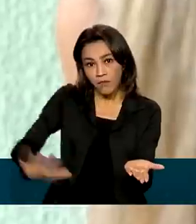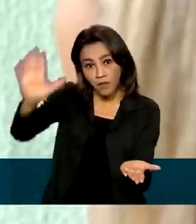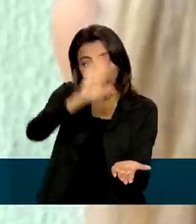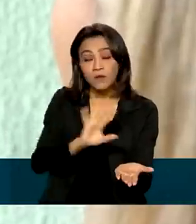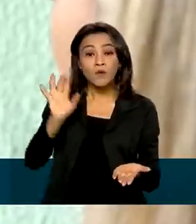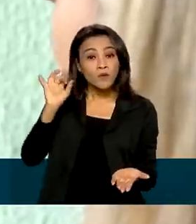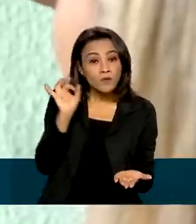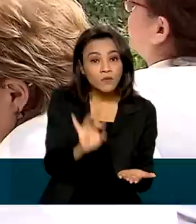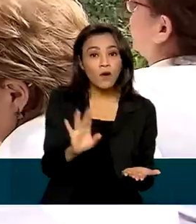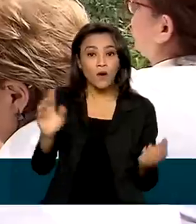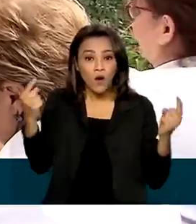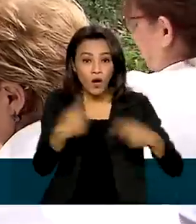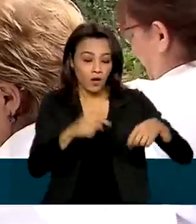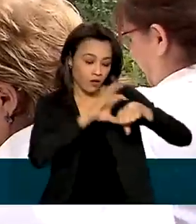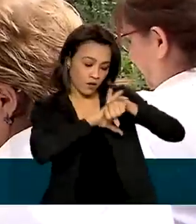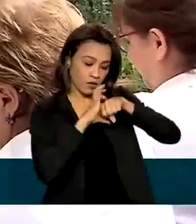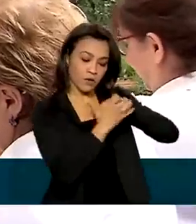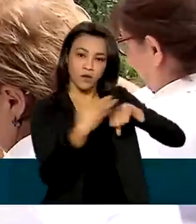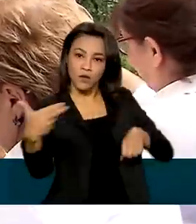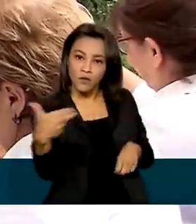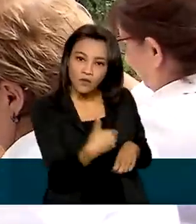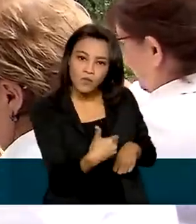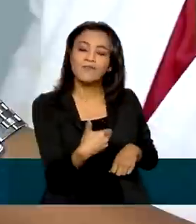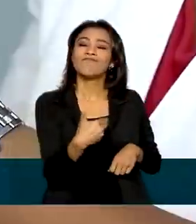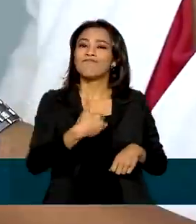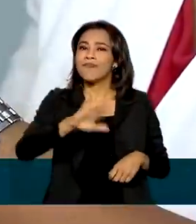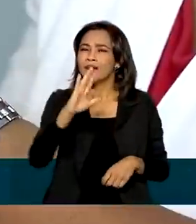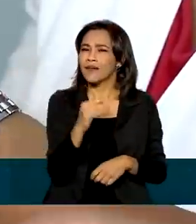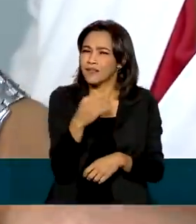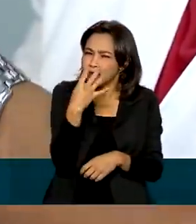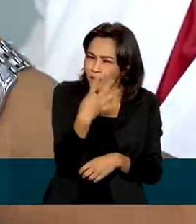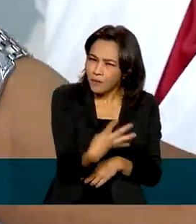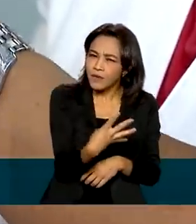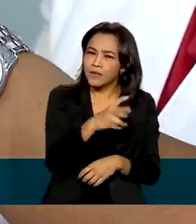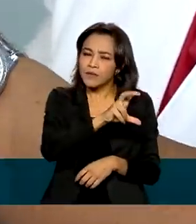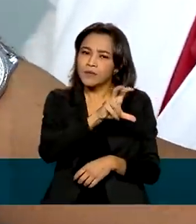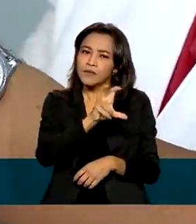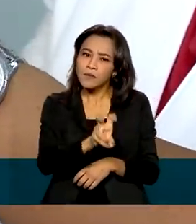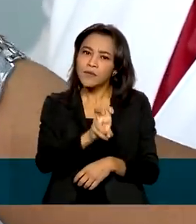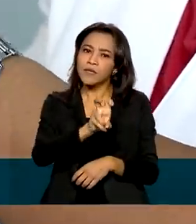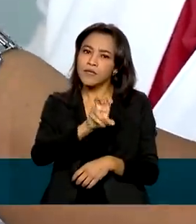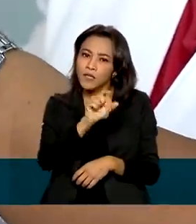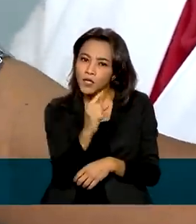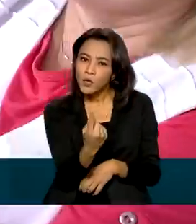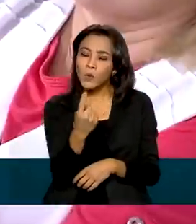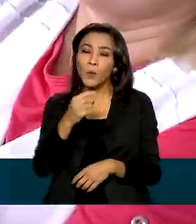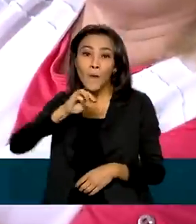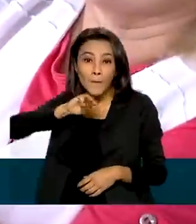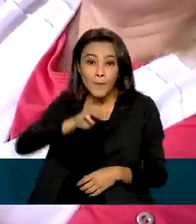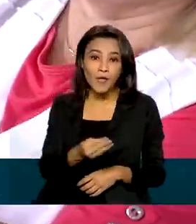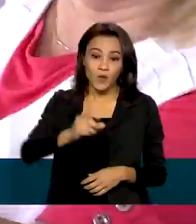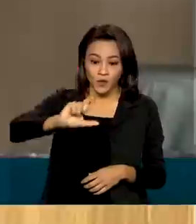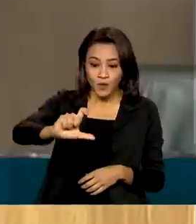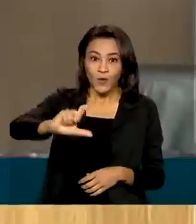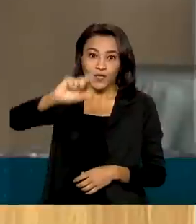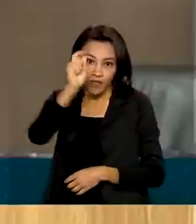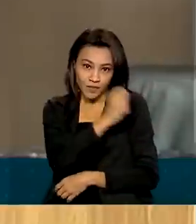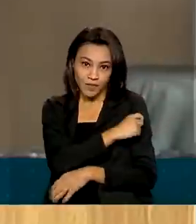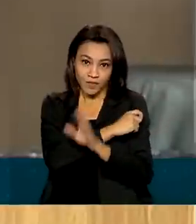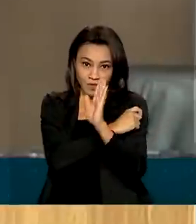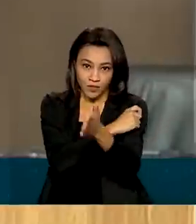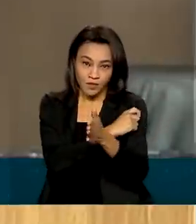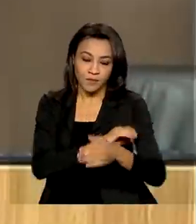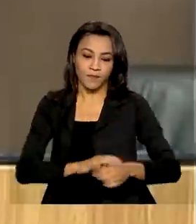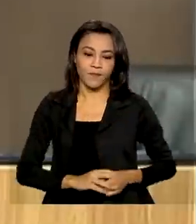Só contra a Covid-19 foram mais de 451 milhões de doses aplicadas. Cada